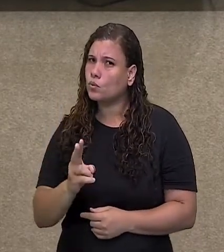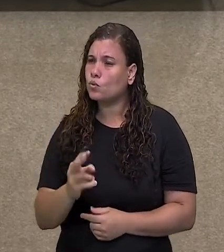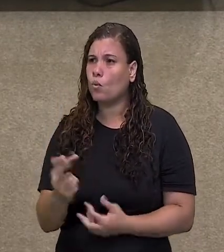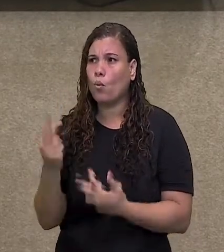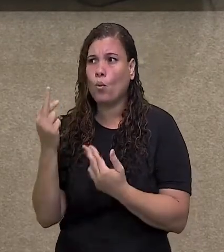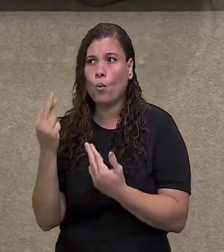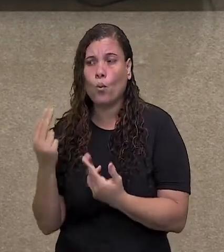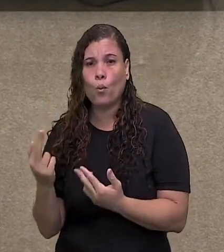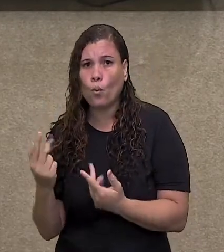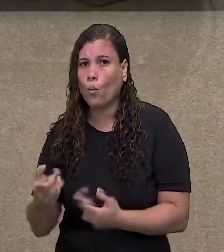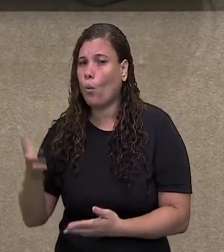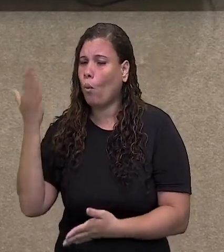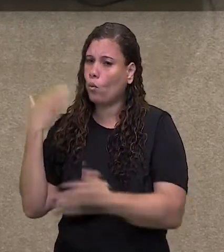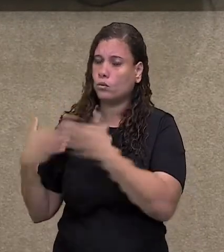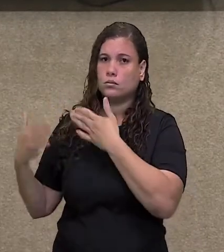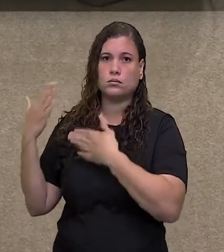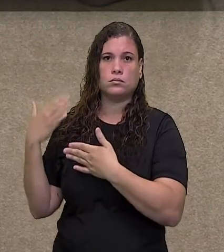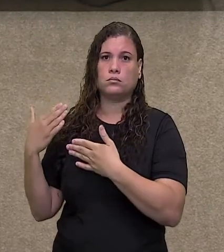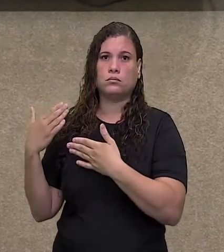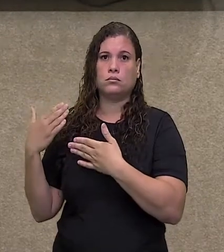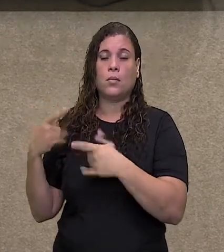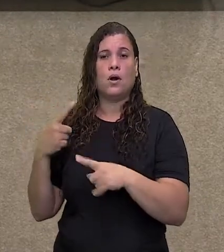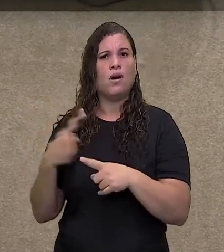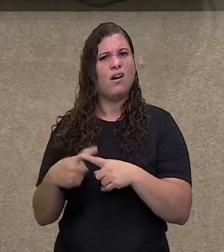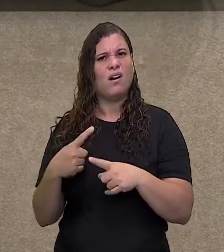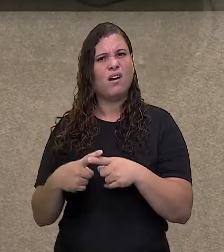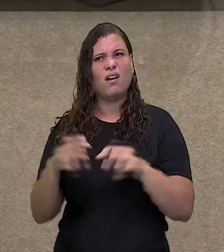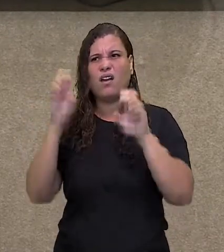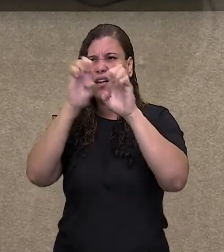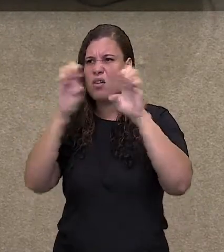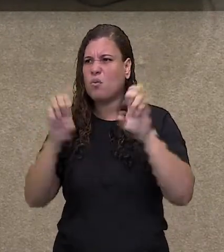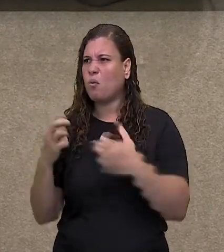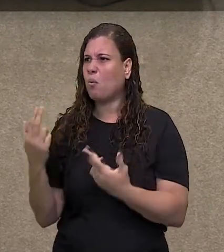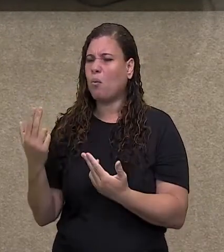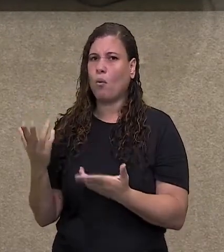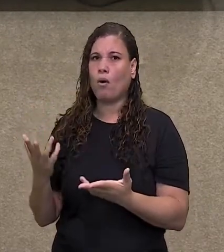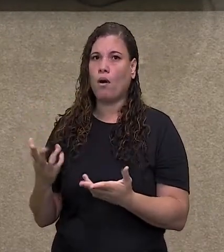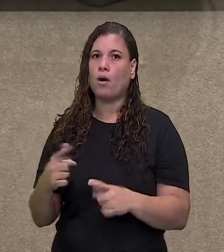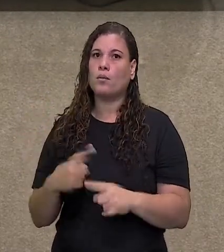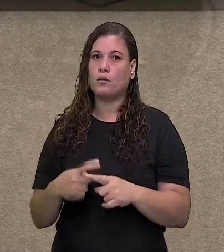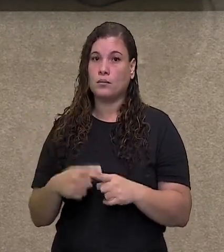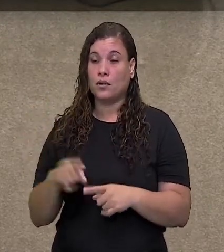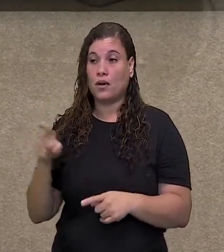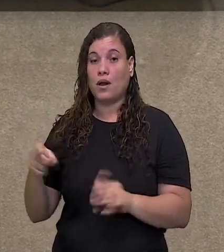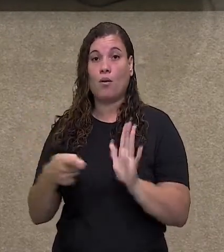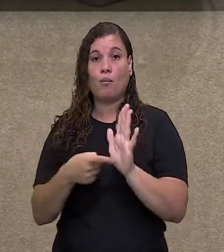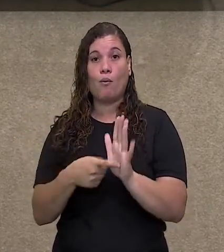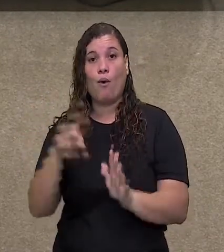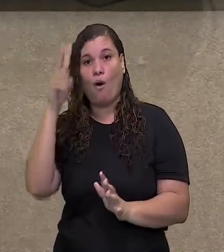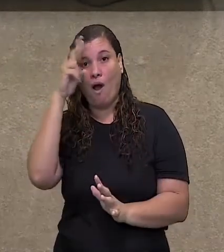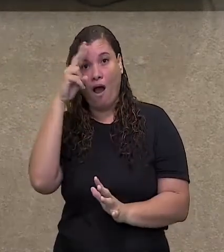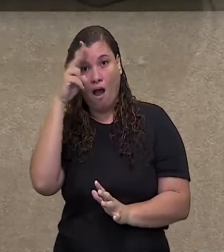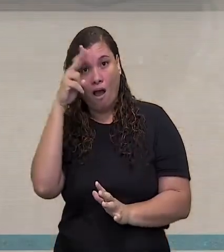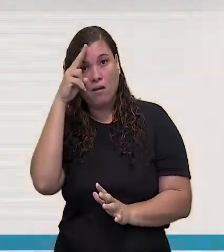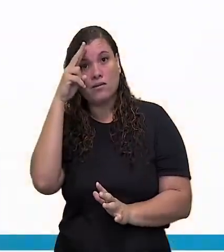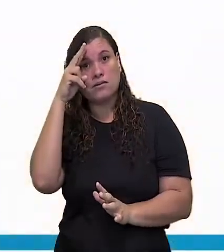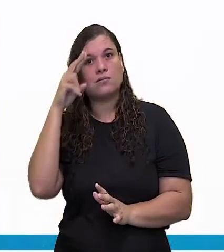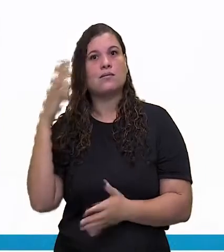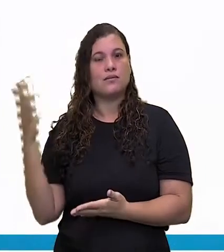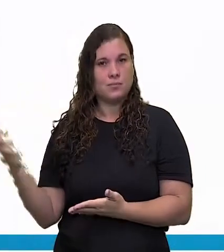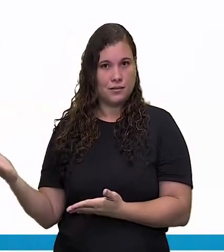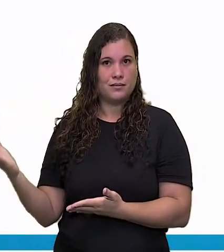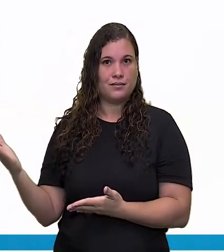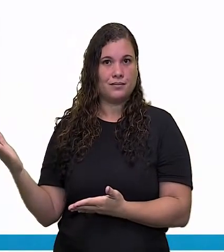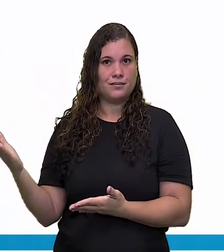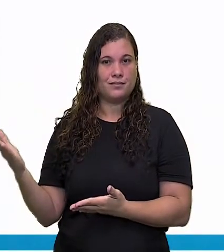Porque ela conta a história daquele lugar, daquele patrimônio. E outro exemplo de patrimônio